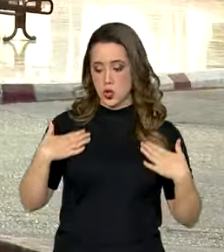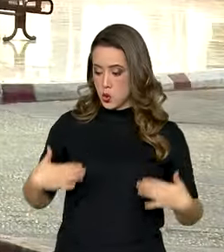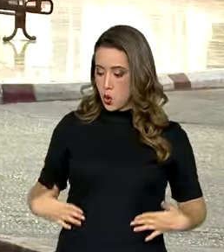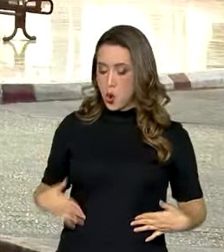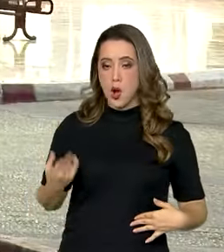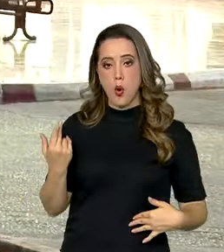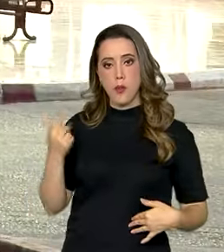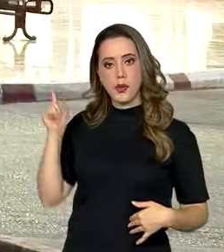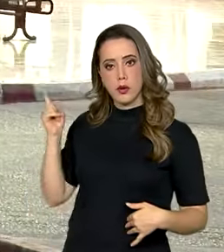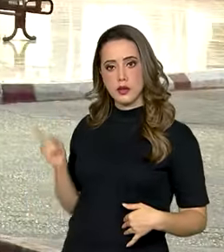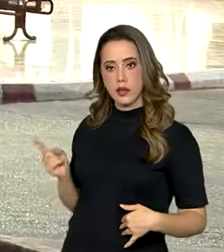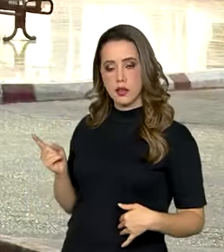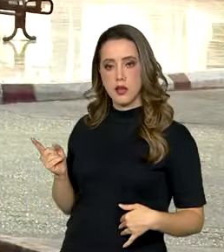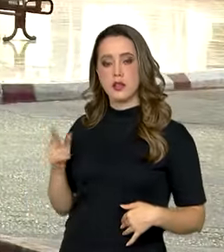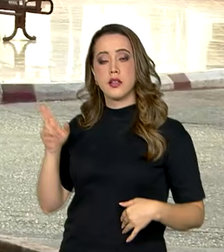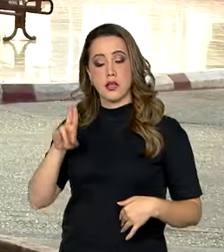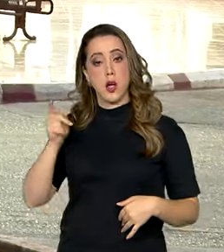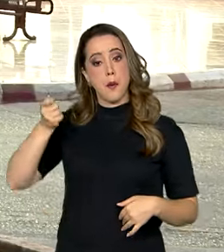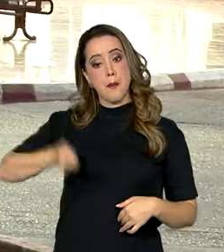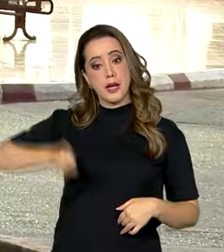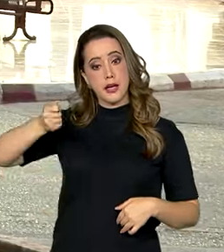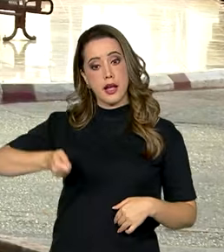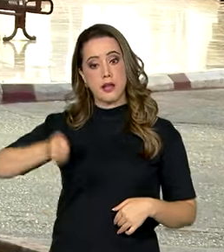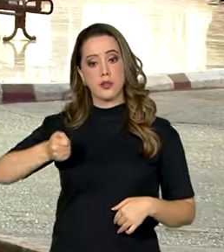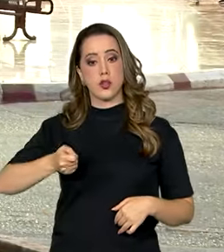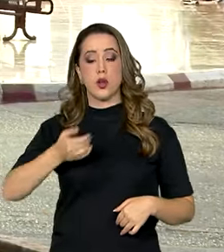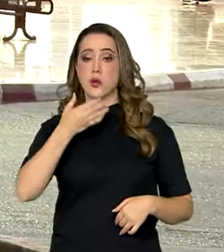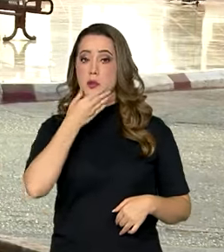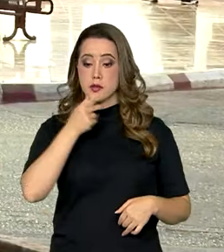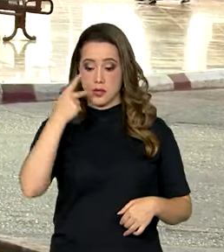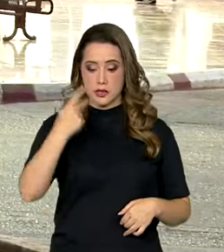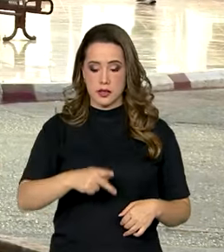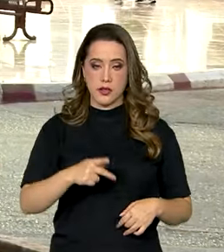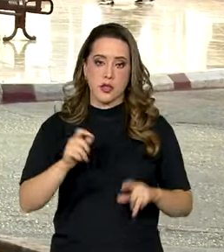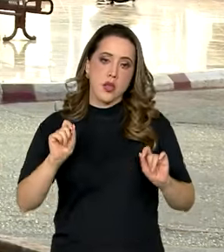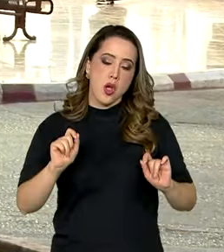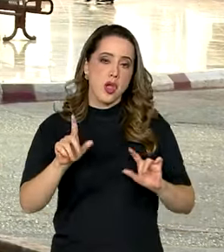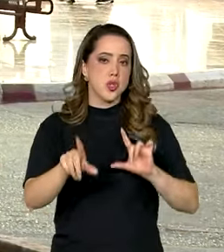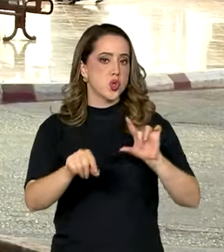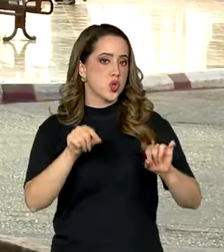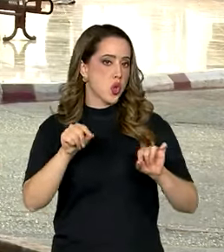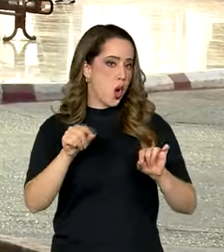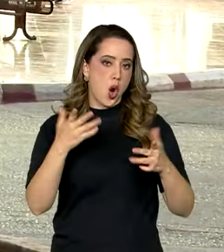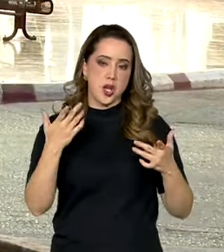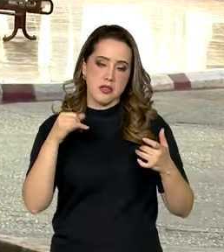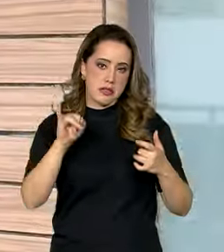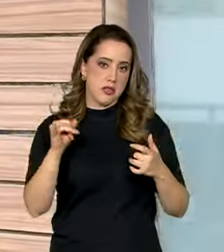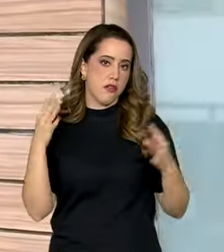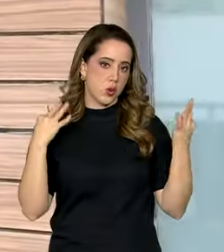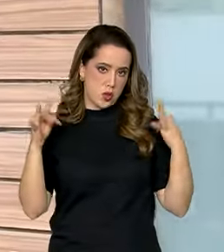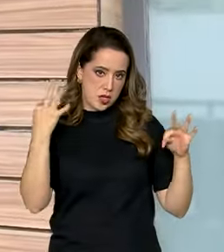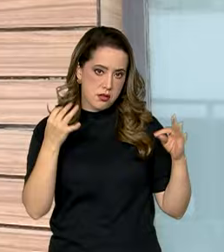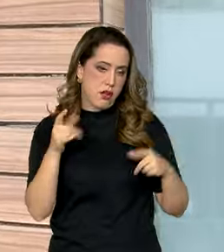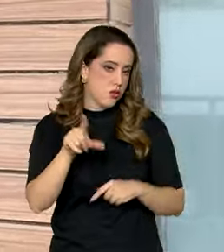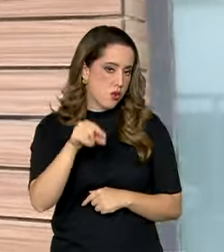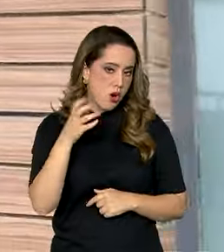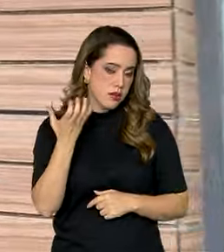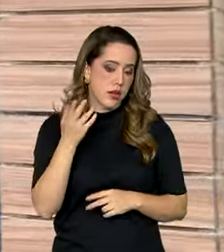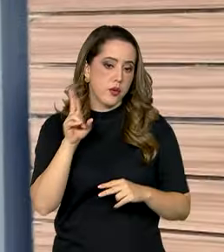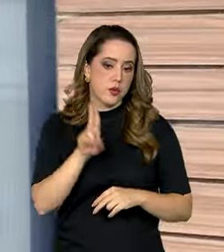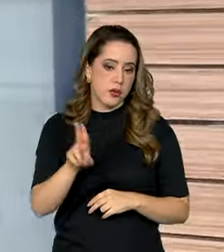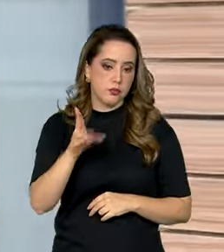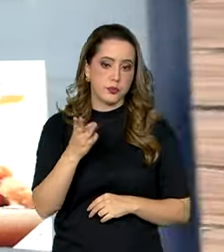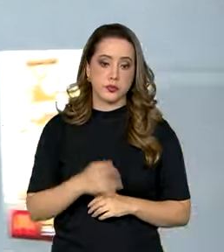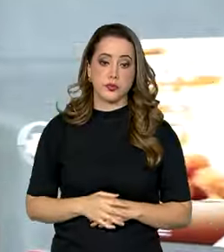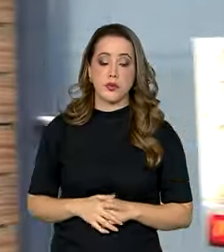islâmica que eu estou usando e que ainda é obrigatória para as locais, passou a ser opcional para as estrangeiras. A lei que obrigava os